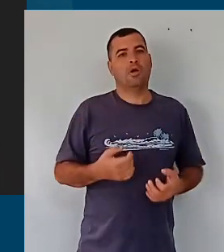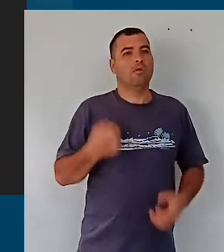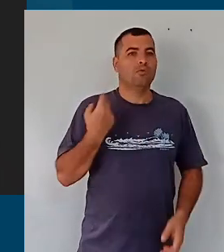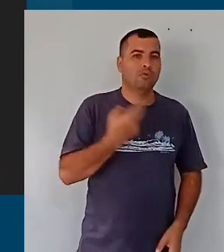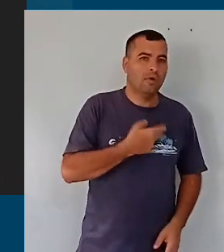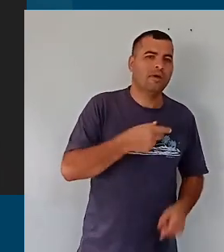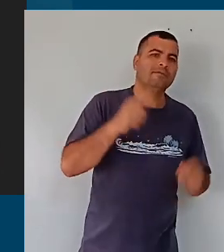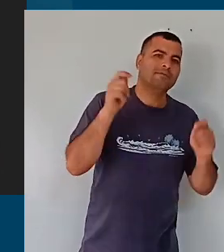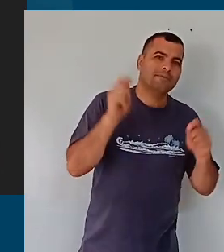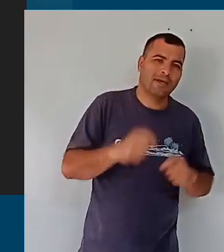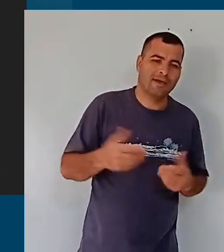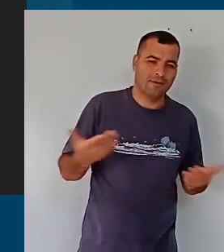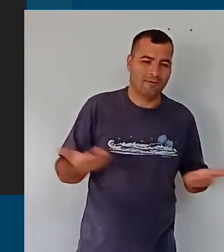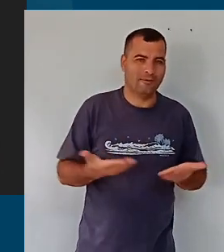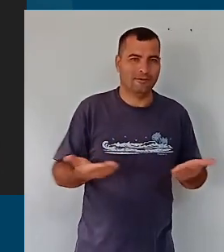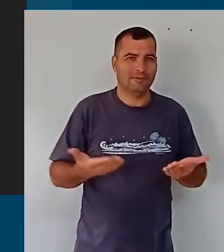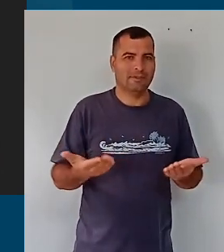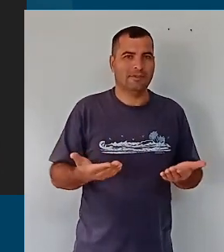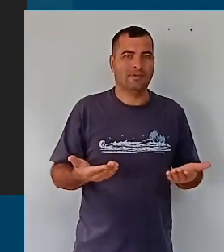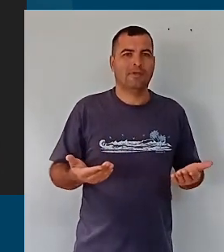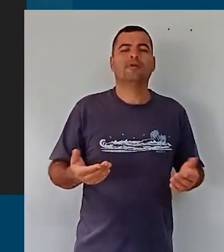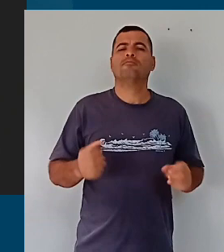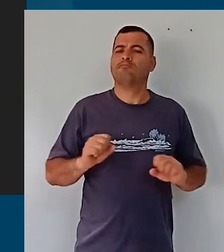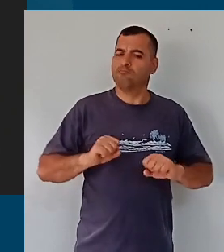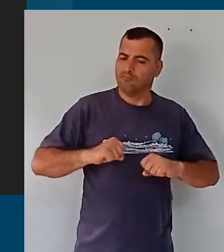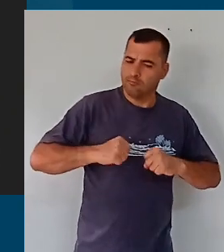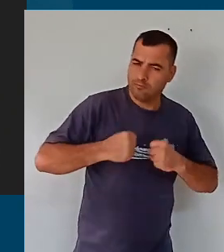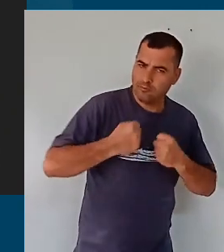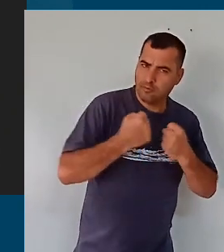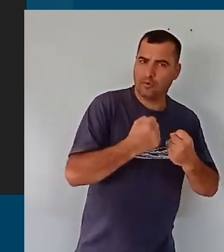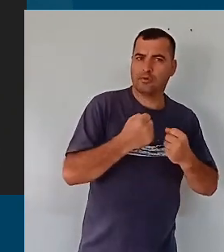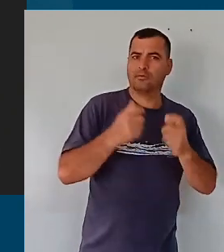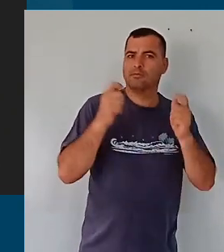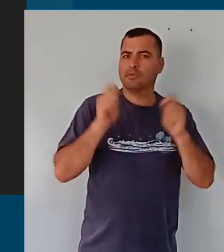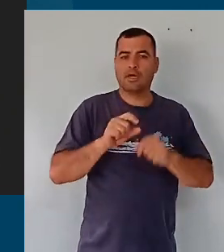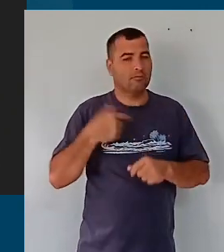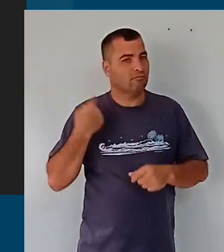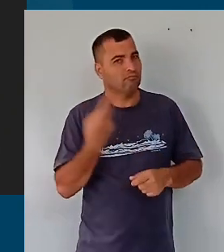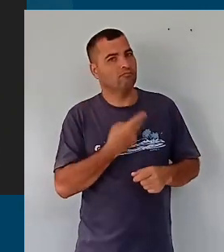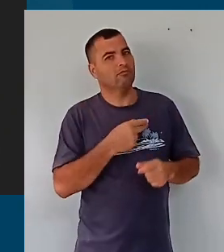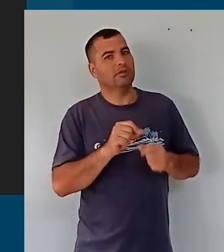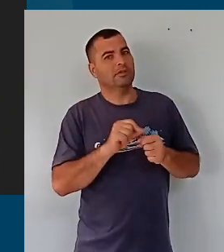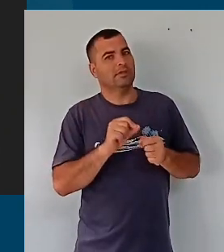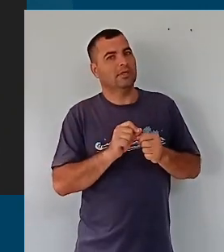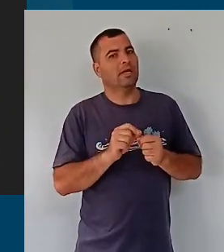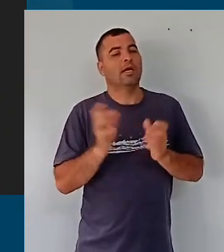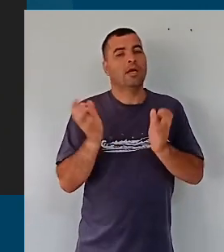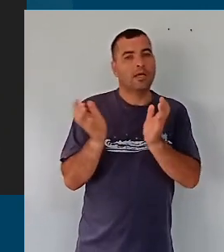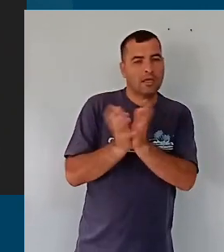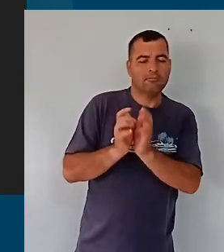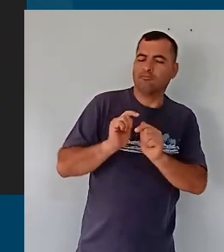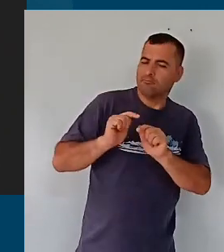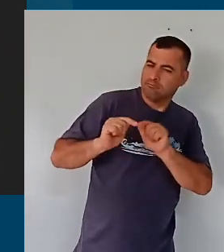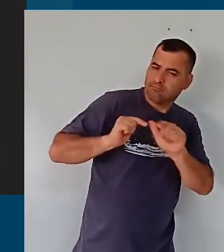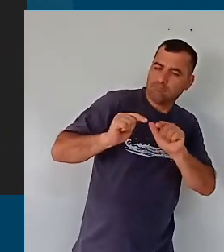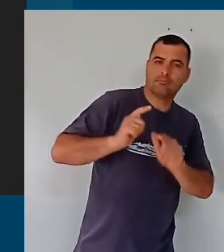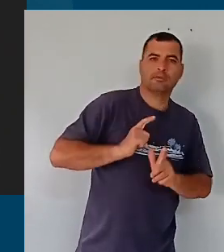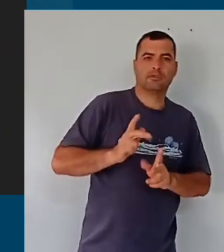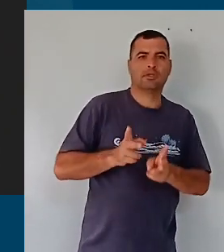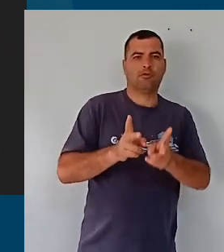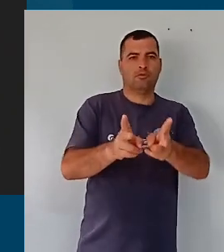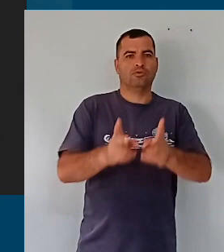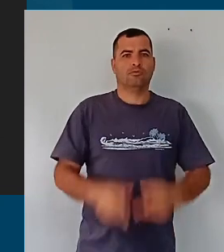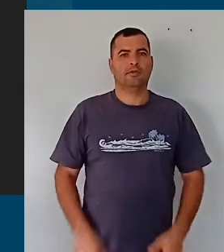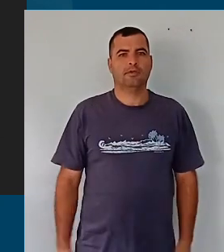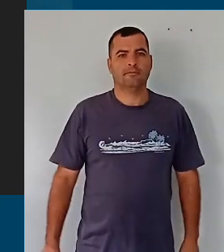possivelmente, também, por todo esse esforço, que é possível fazer isso, pelo esforço dessa equipe, que